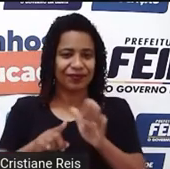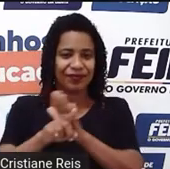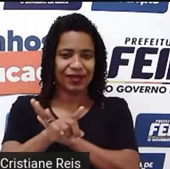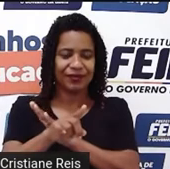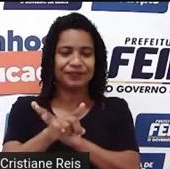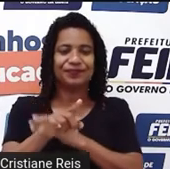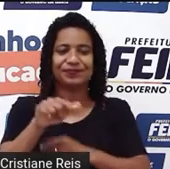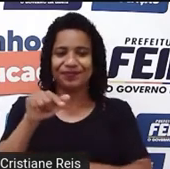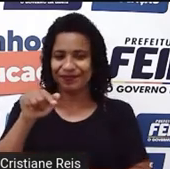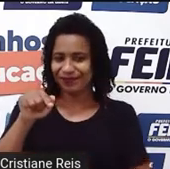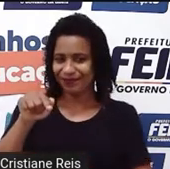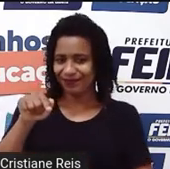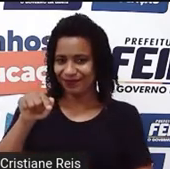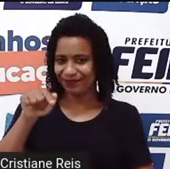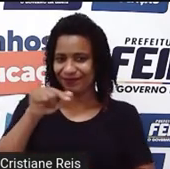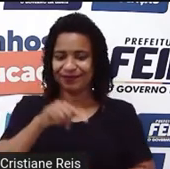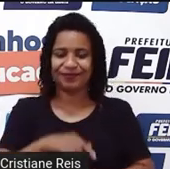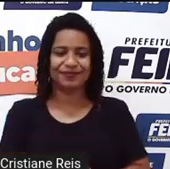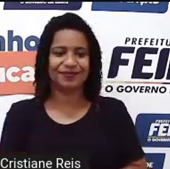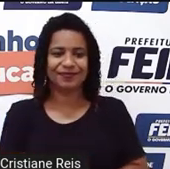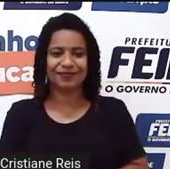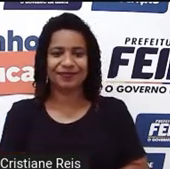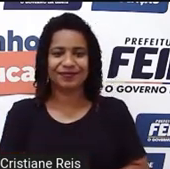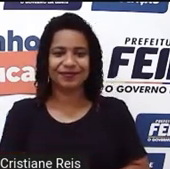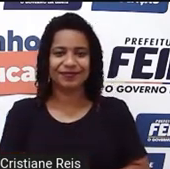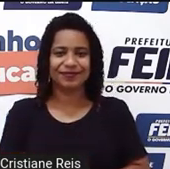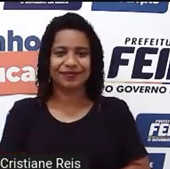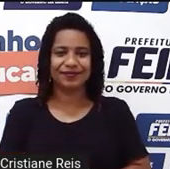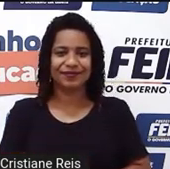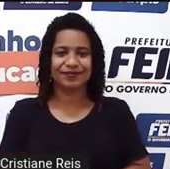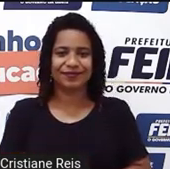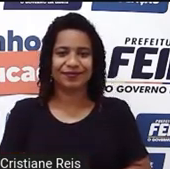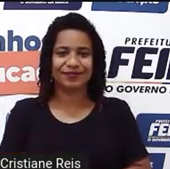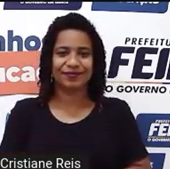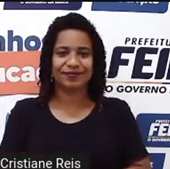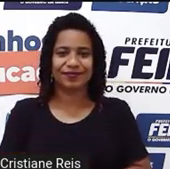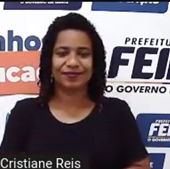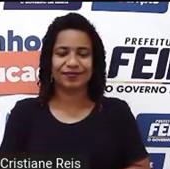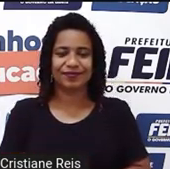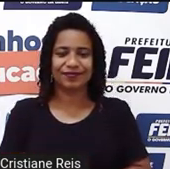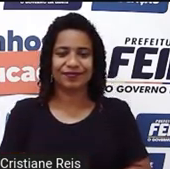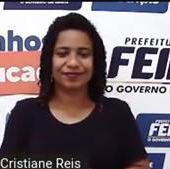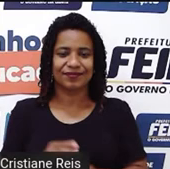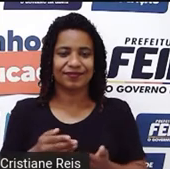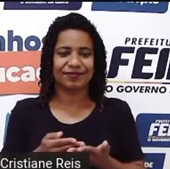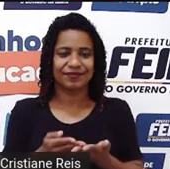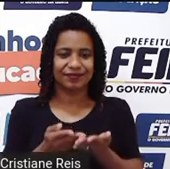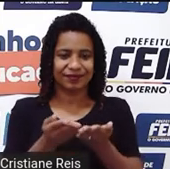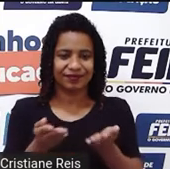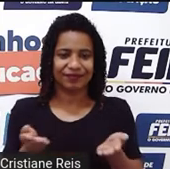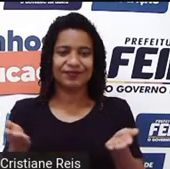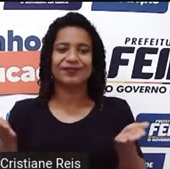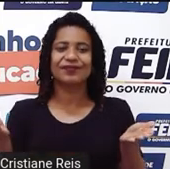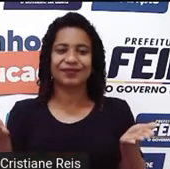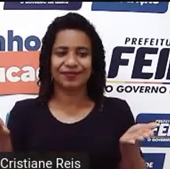número 7. Whose iconic speech included the words, I have a dream?